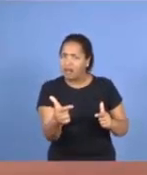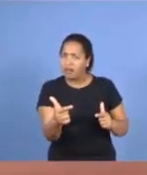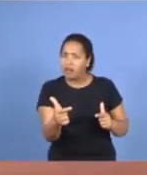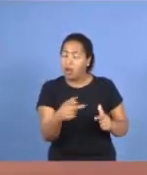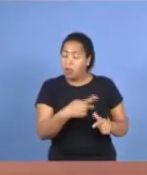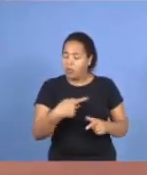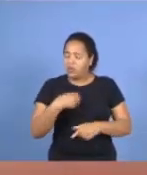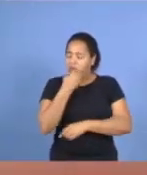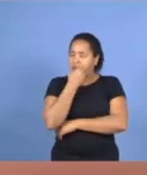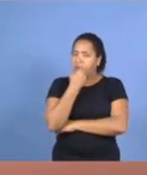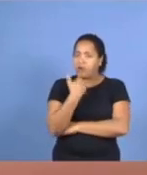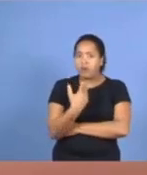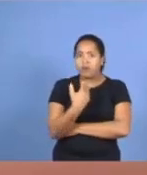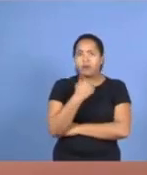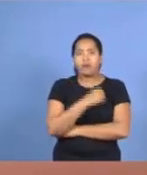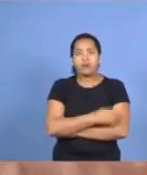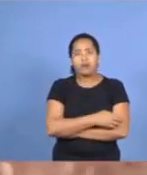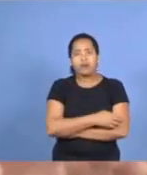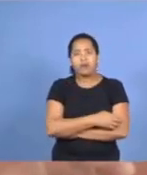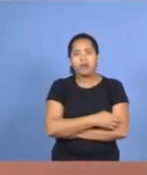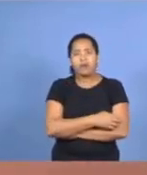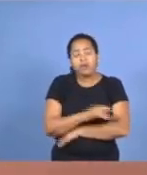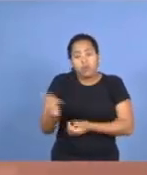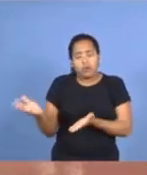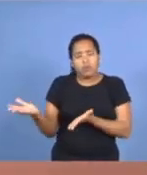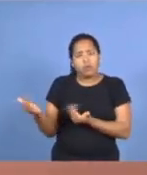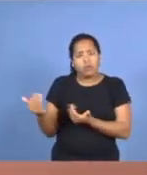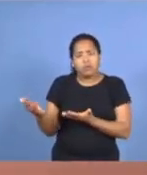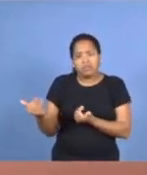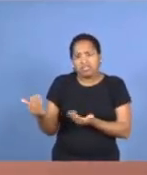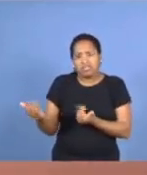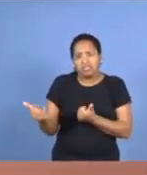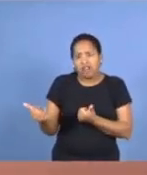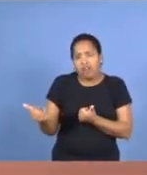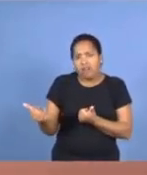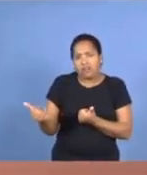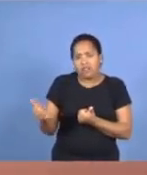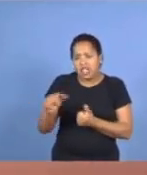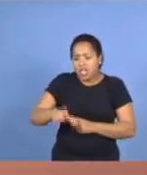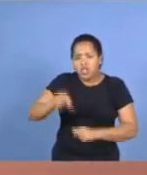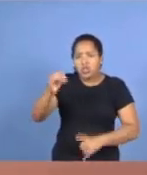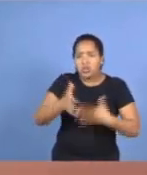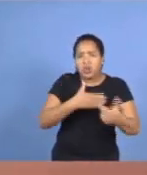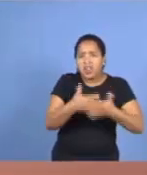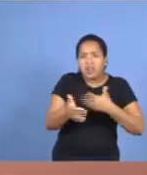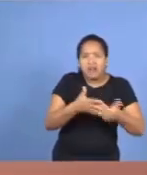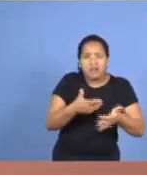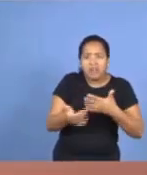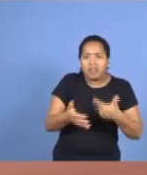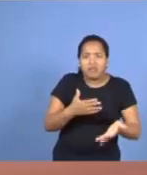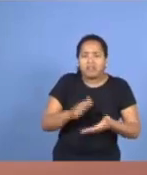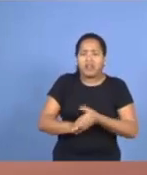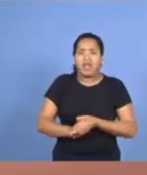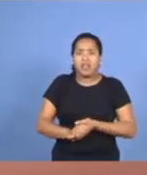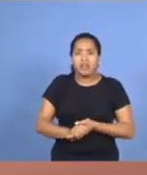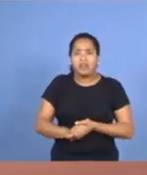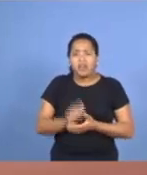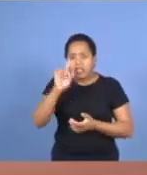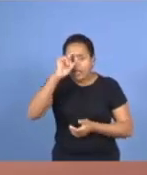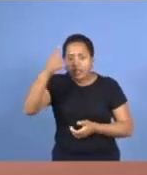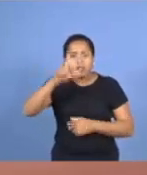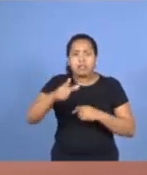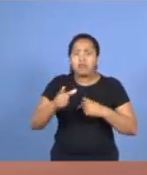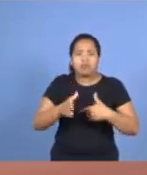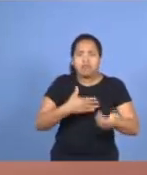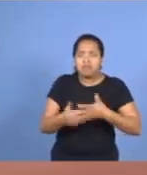o pastor é bonzinho, os jovens, fazem o que querem, olha aqui, não é assim não, nossa grande